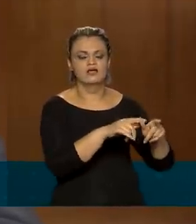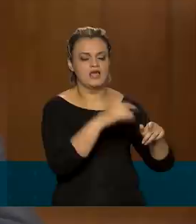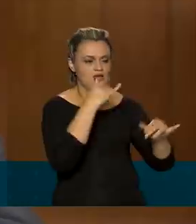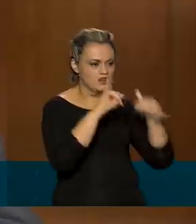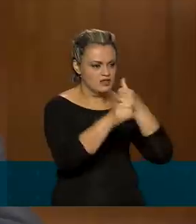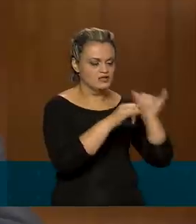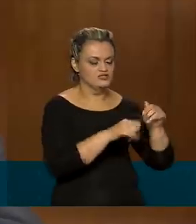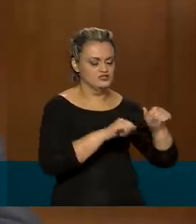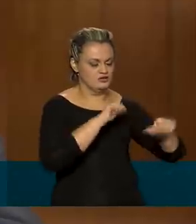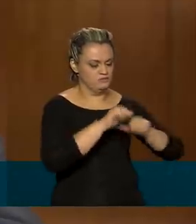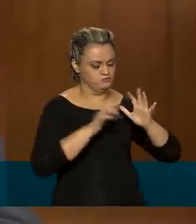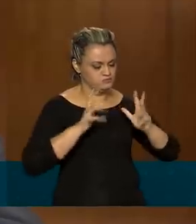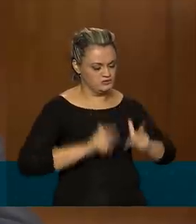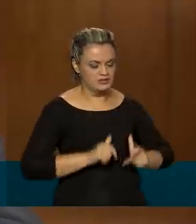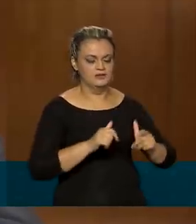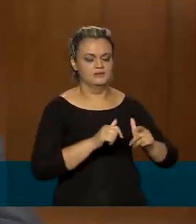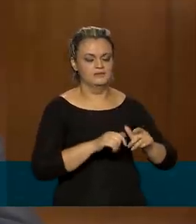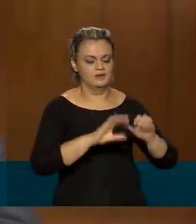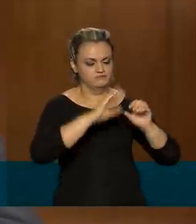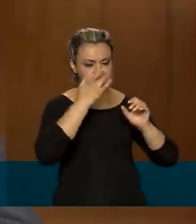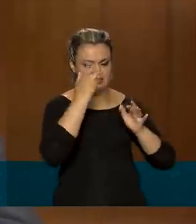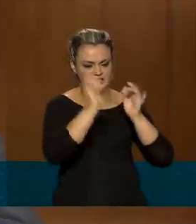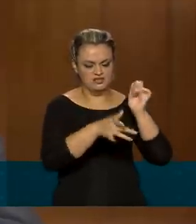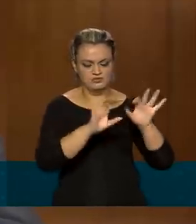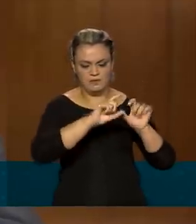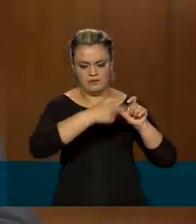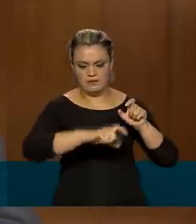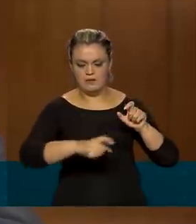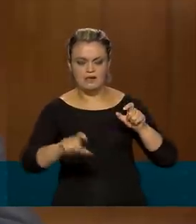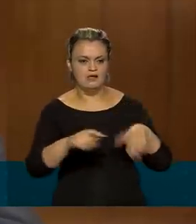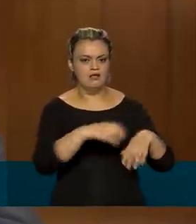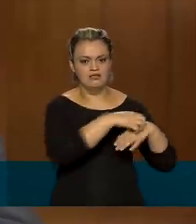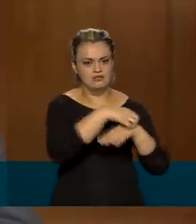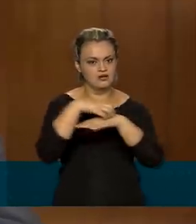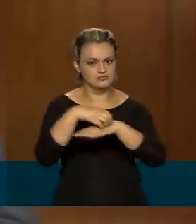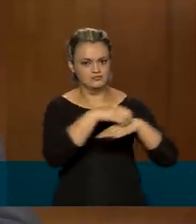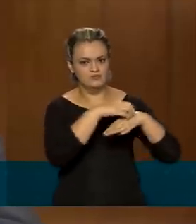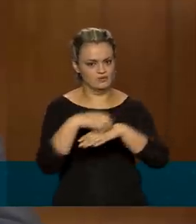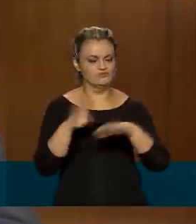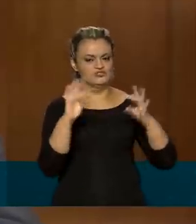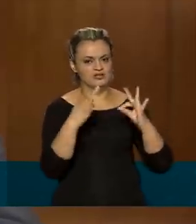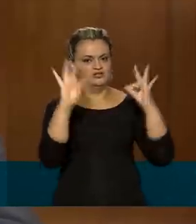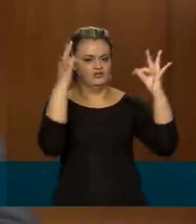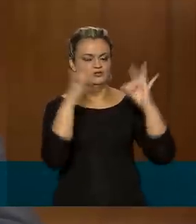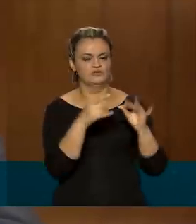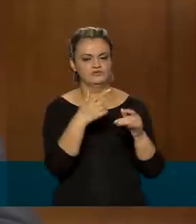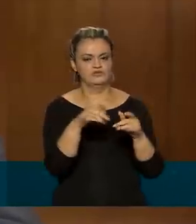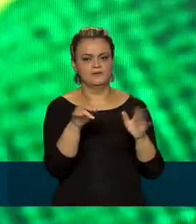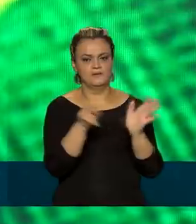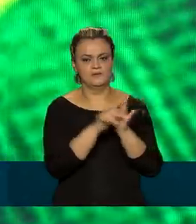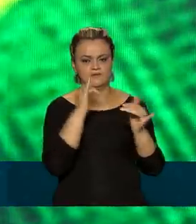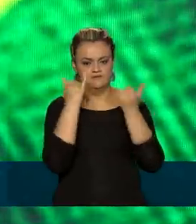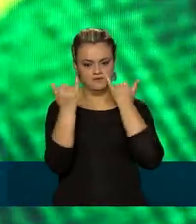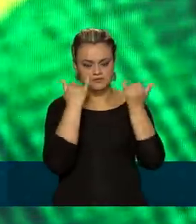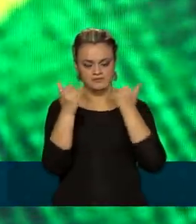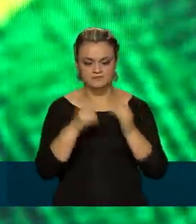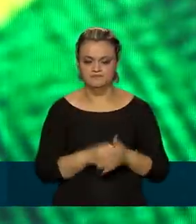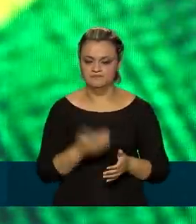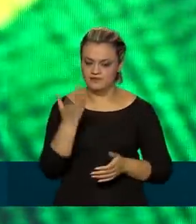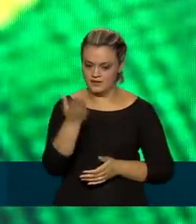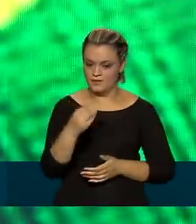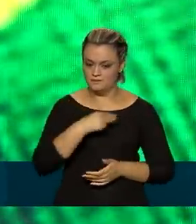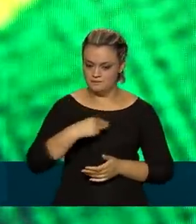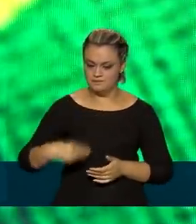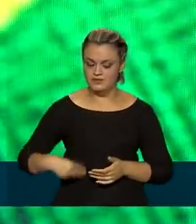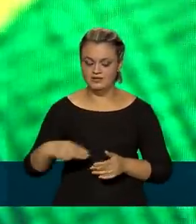energia renovável, saneamento, transporte e tecnologia da informação. O ministro do Meio